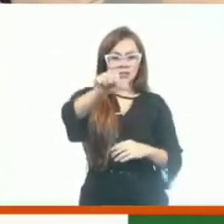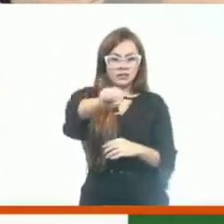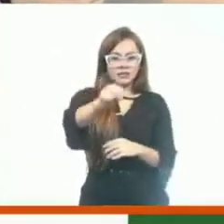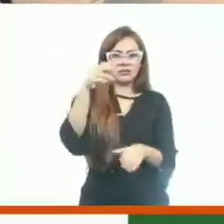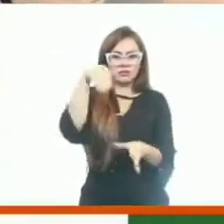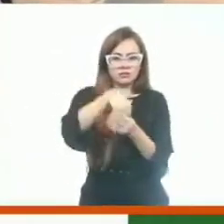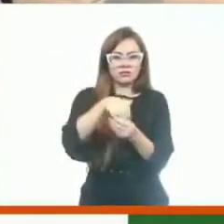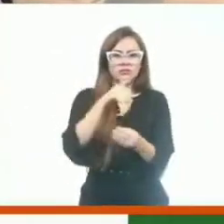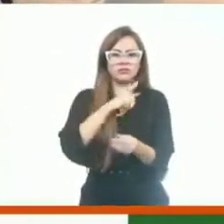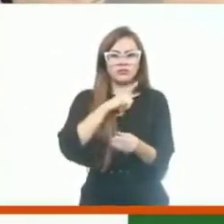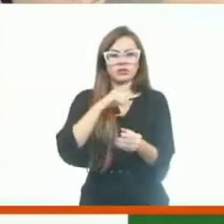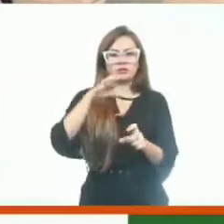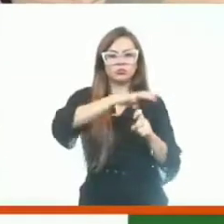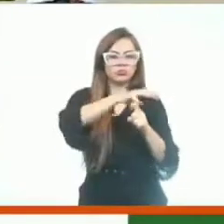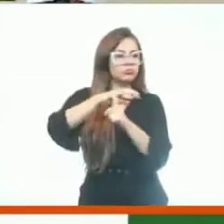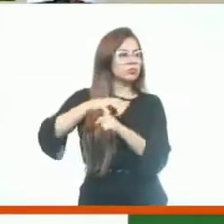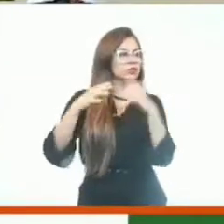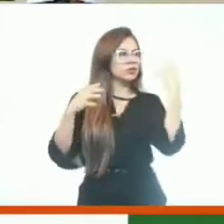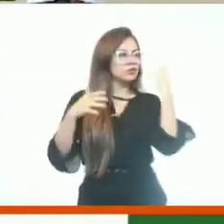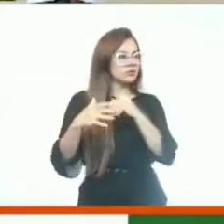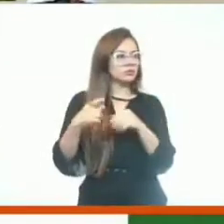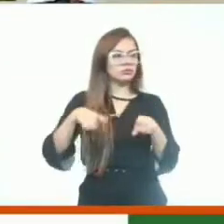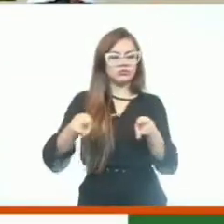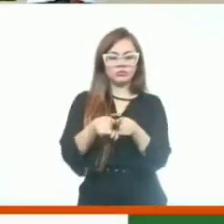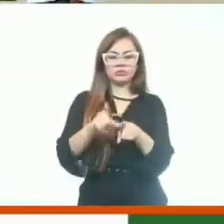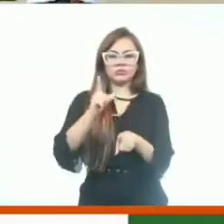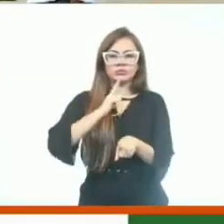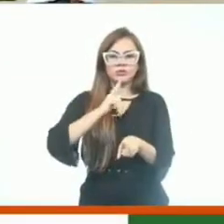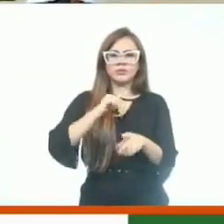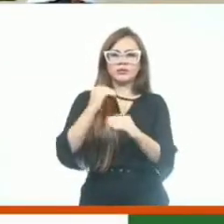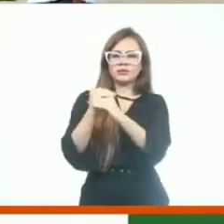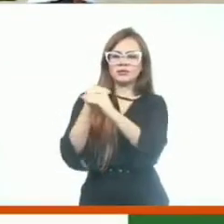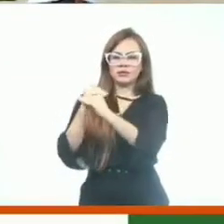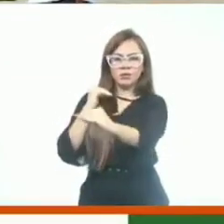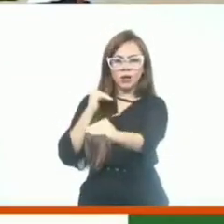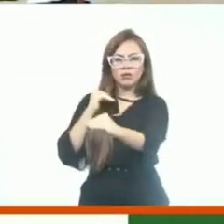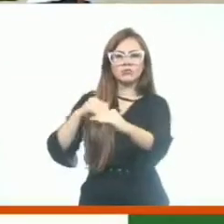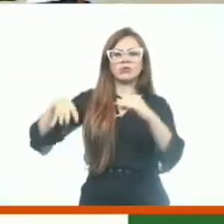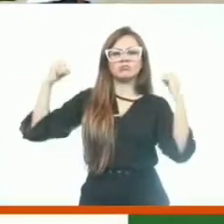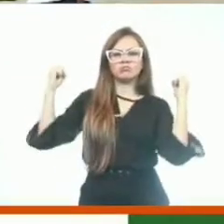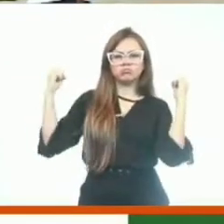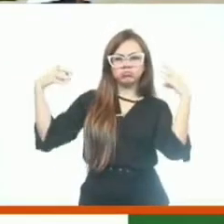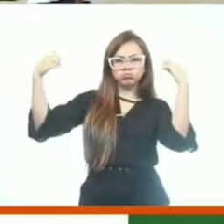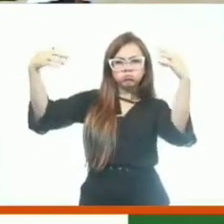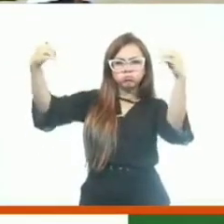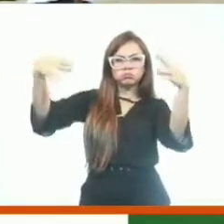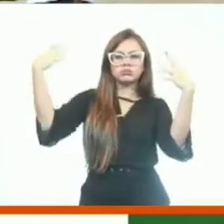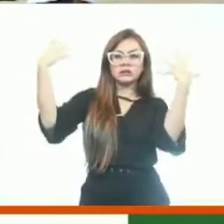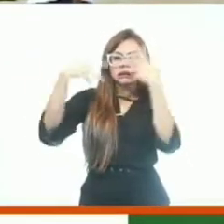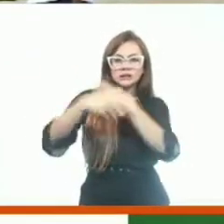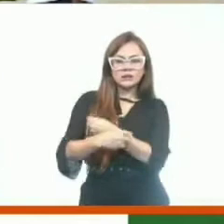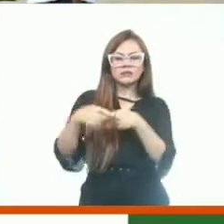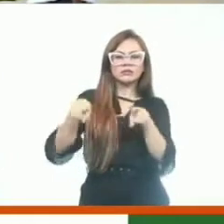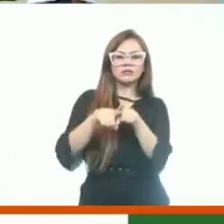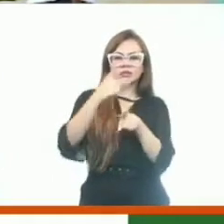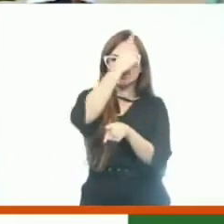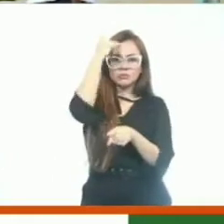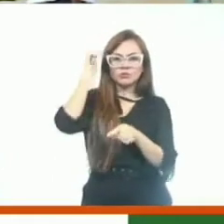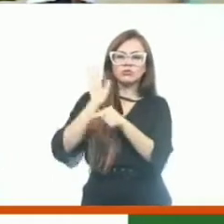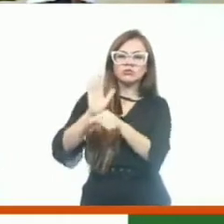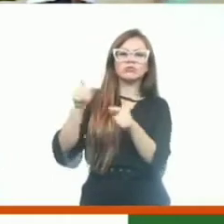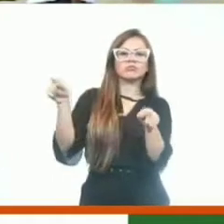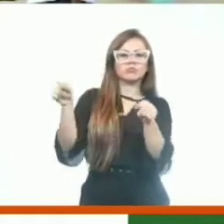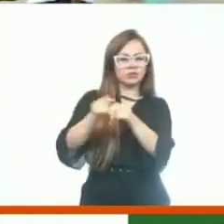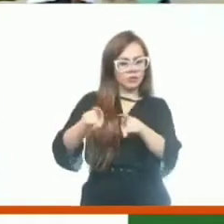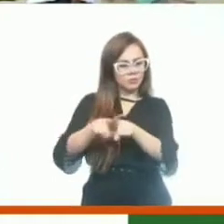conter essas barracas. Tem também um asfalto, tem uma iluminação pública, que foi feita